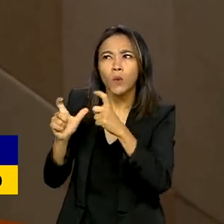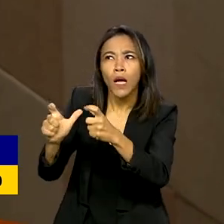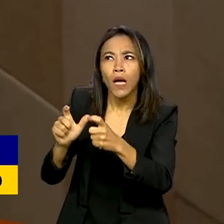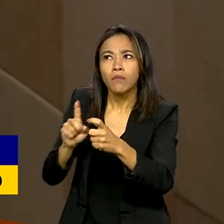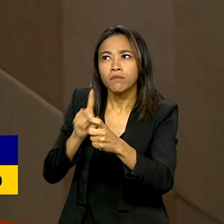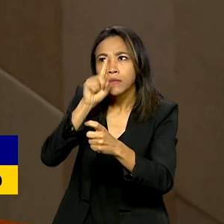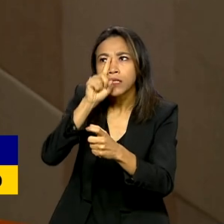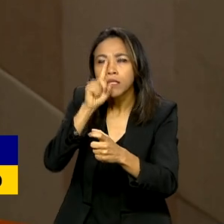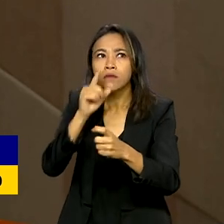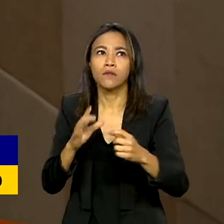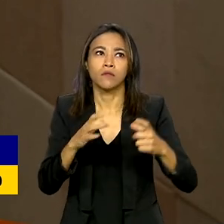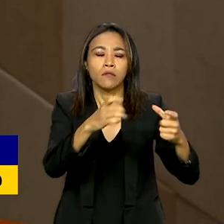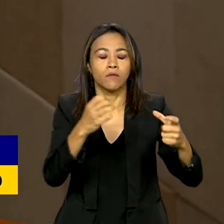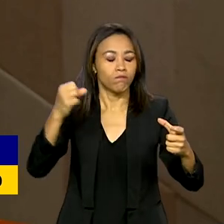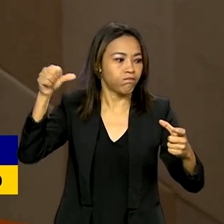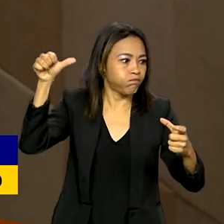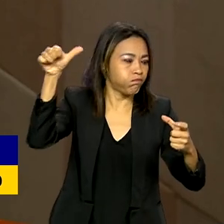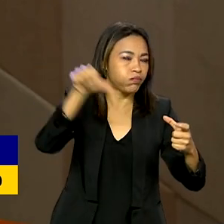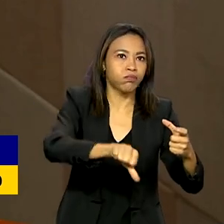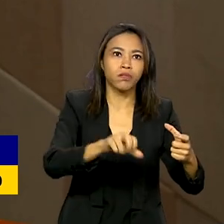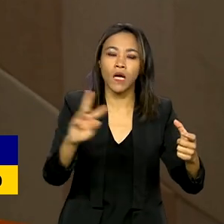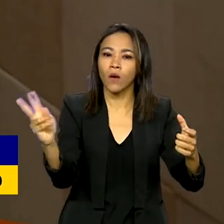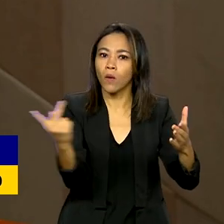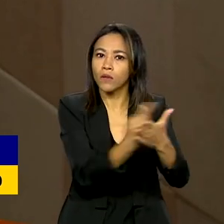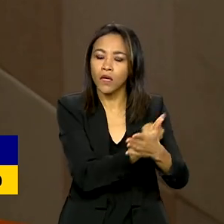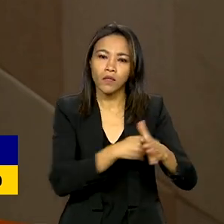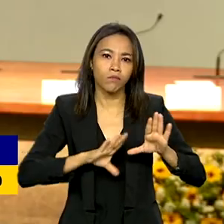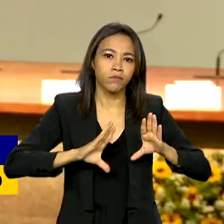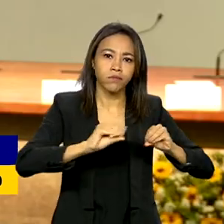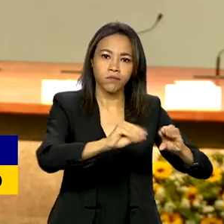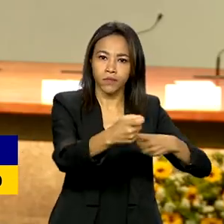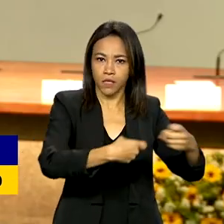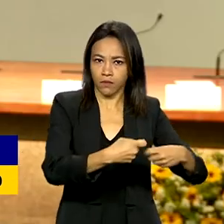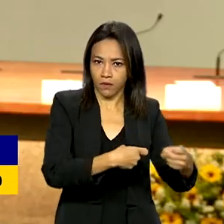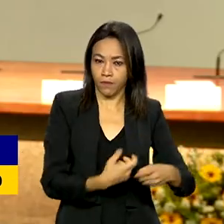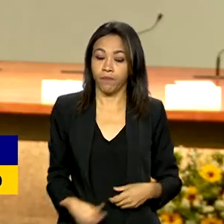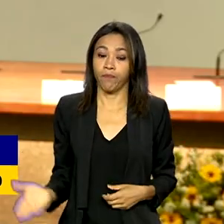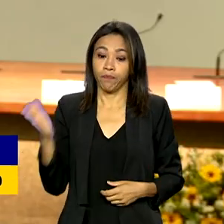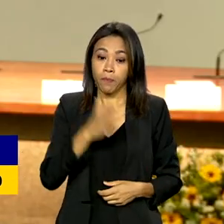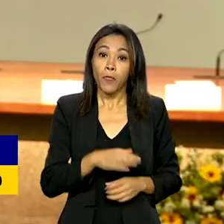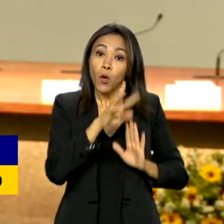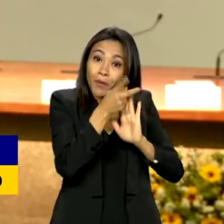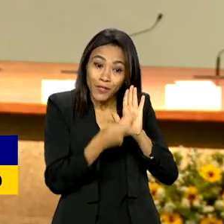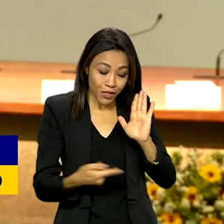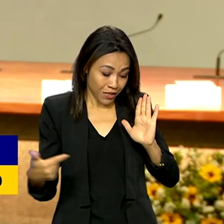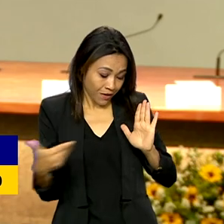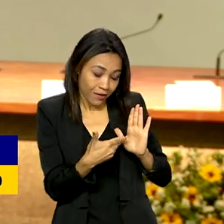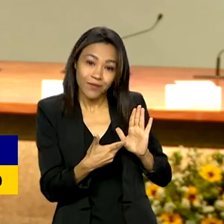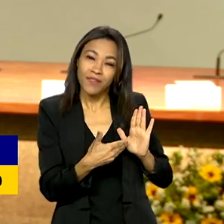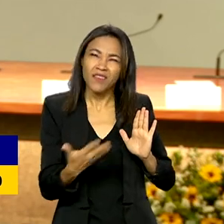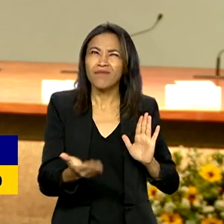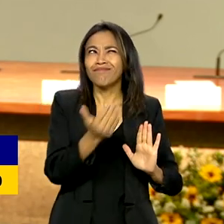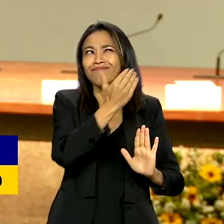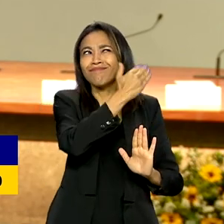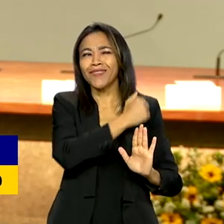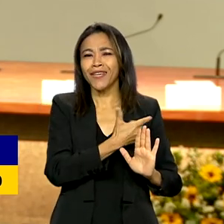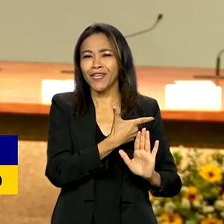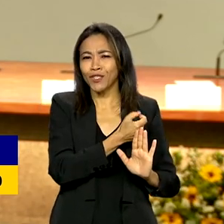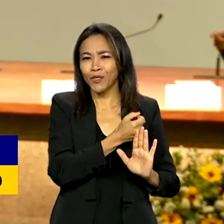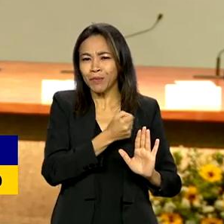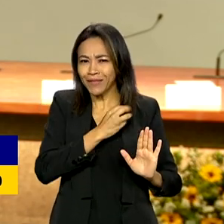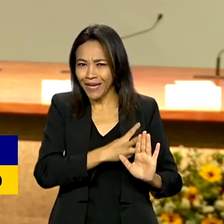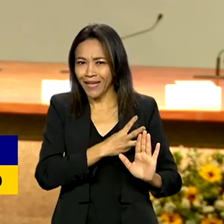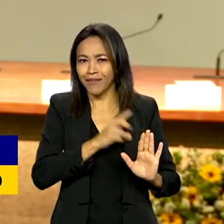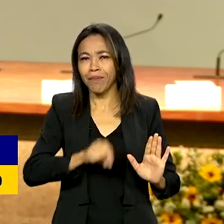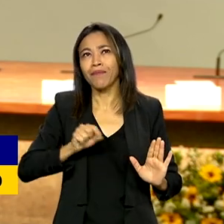alto e risco crítico da ocorrência de exploração sexual. O projeto Mapear é realizado desde 2003 em todo o